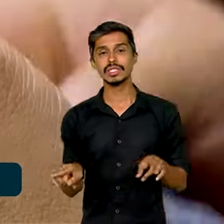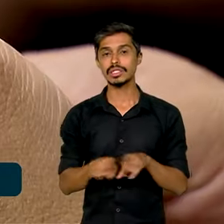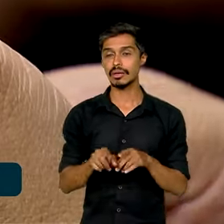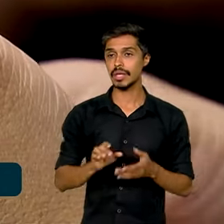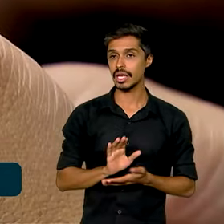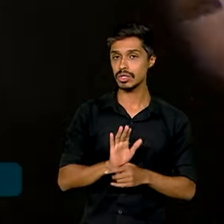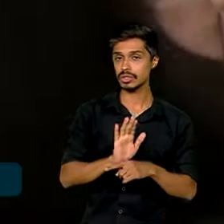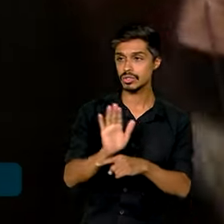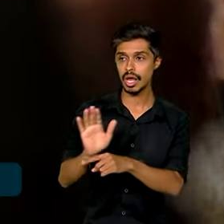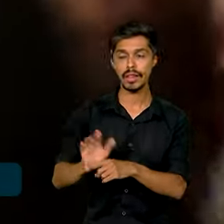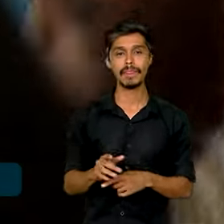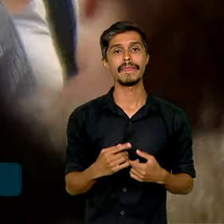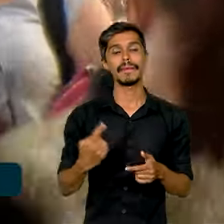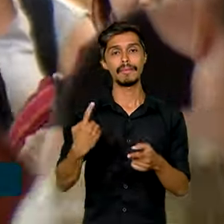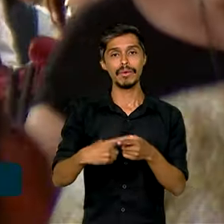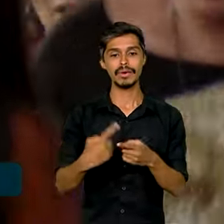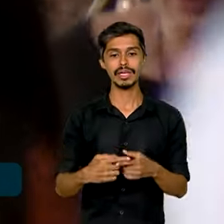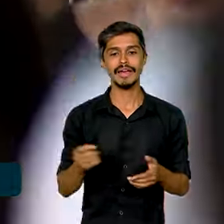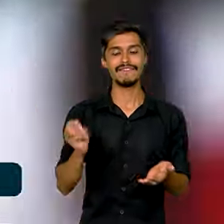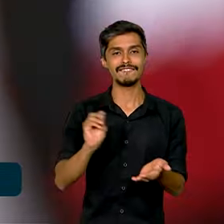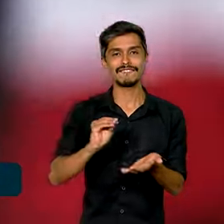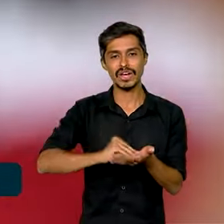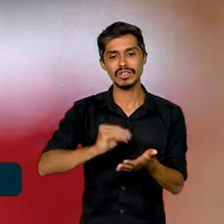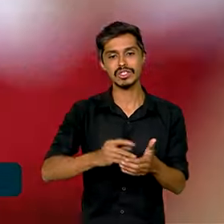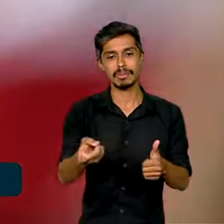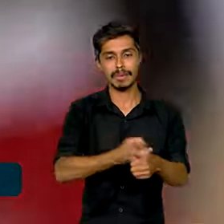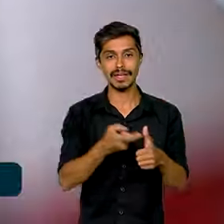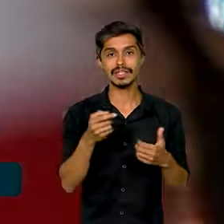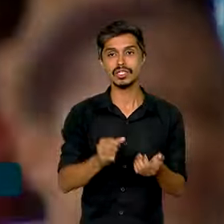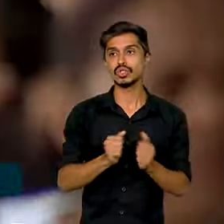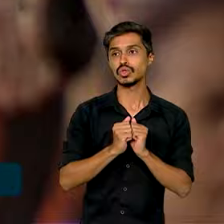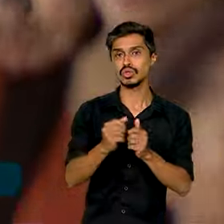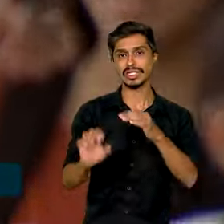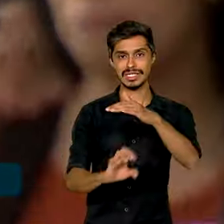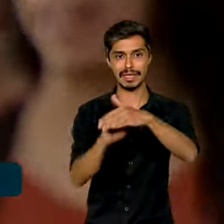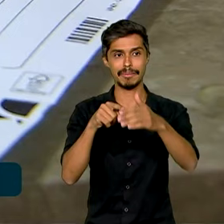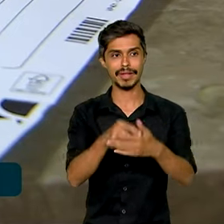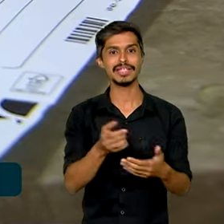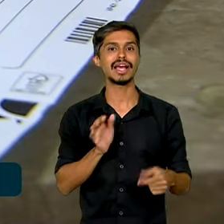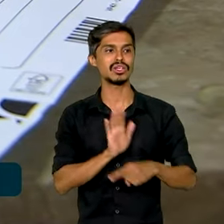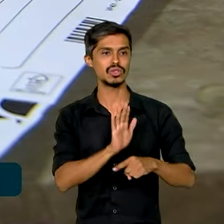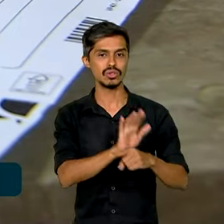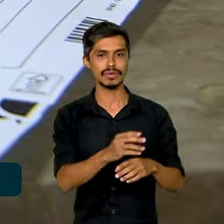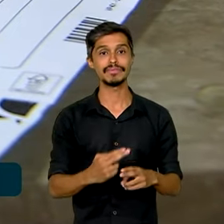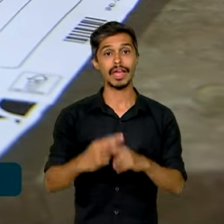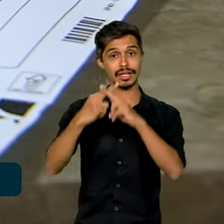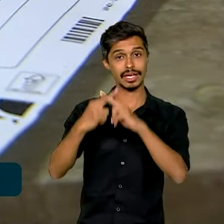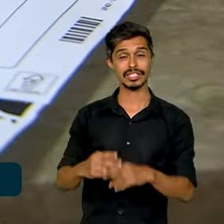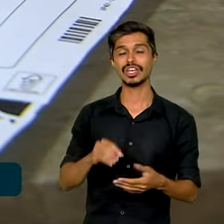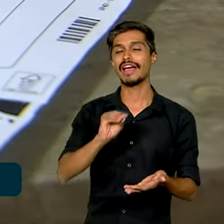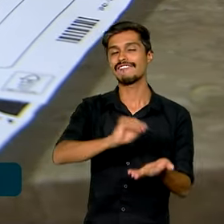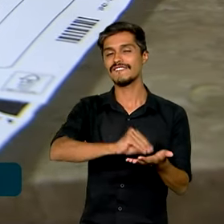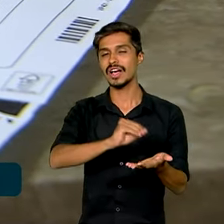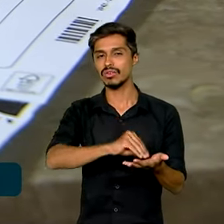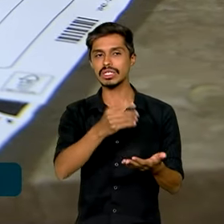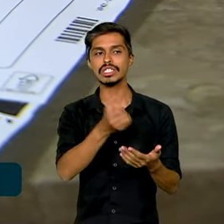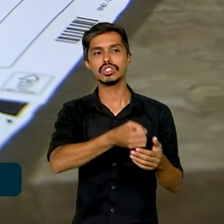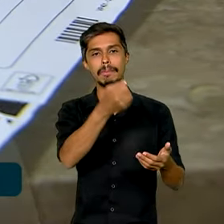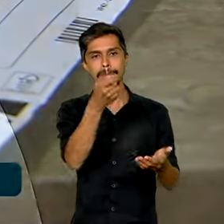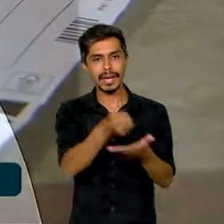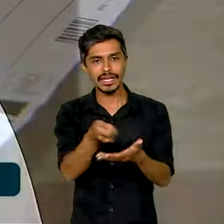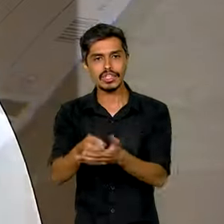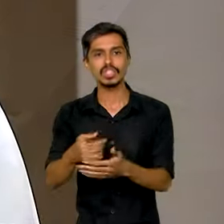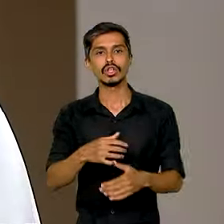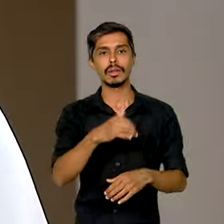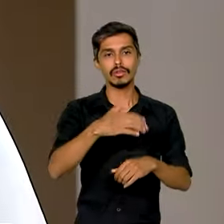a redução da inadimplência junto às instituições financeiras. Segundo a Caixa, a falta de pagamentos por mais de 90